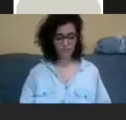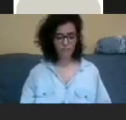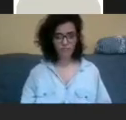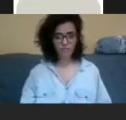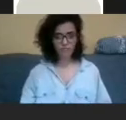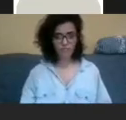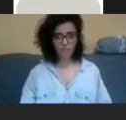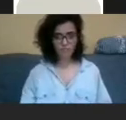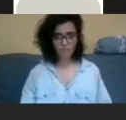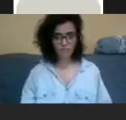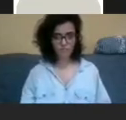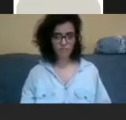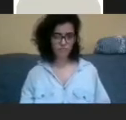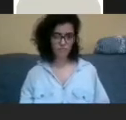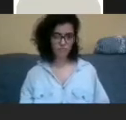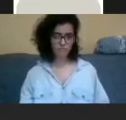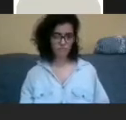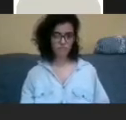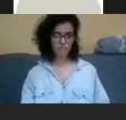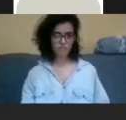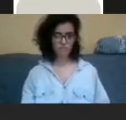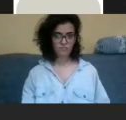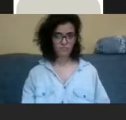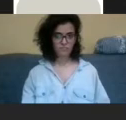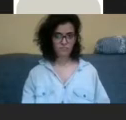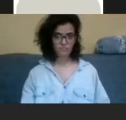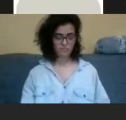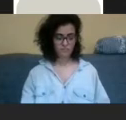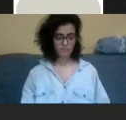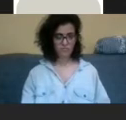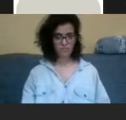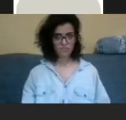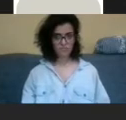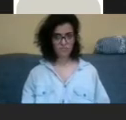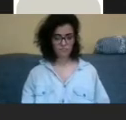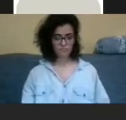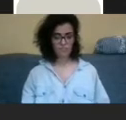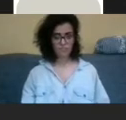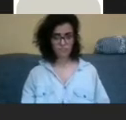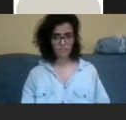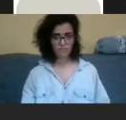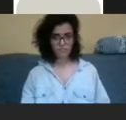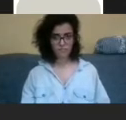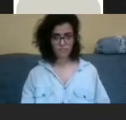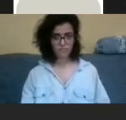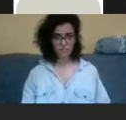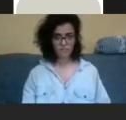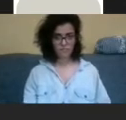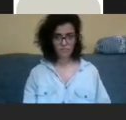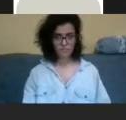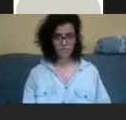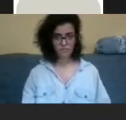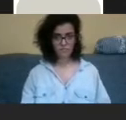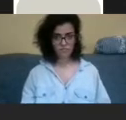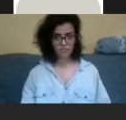Além desse... Fala. Não, é... Quando você estava falando, né? A gente tem libras, gente tem audiodescrição